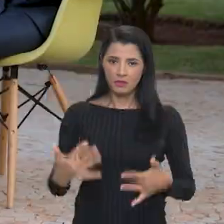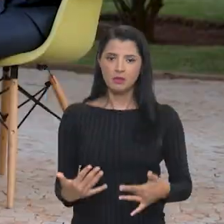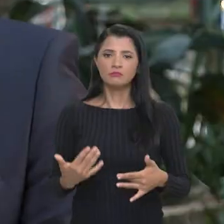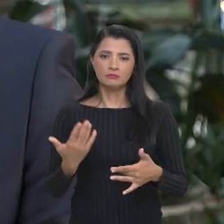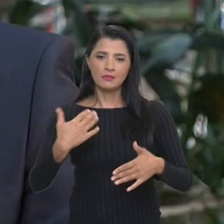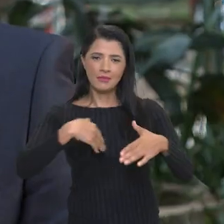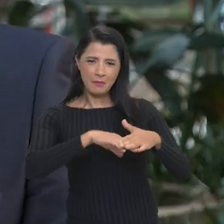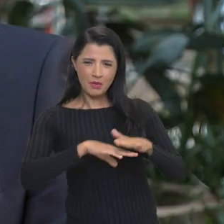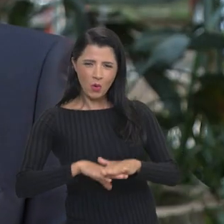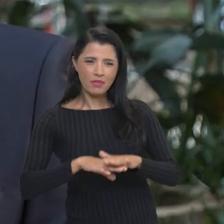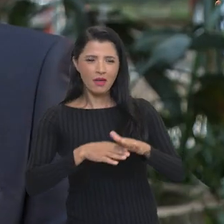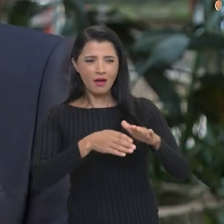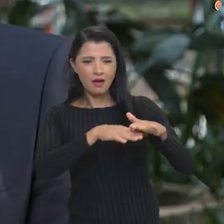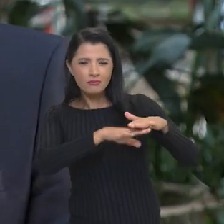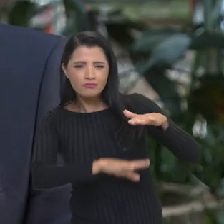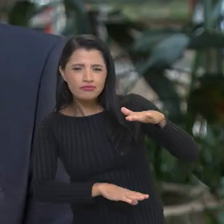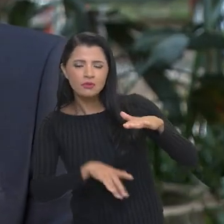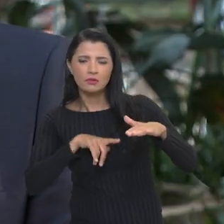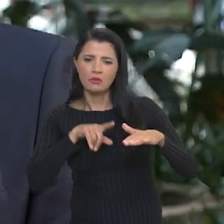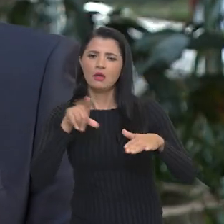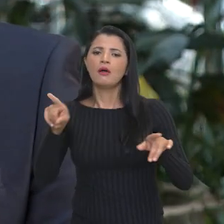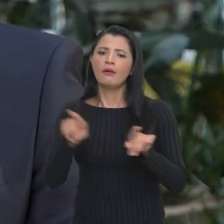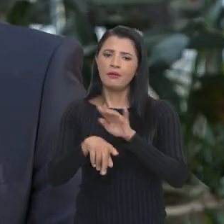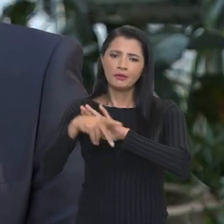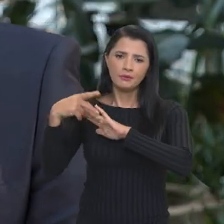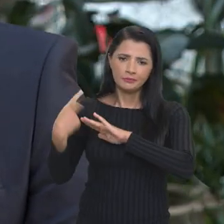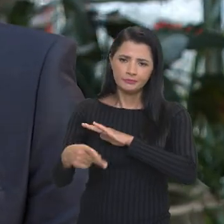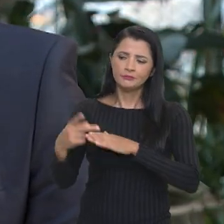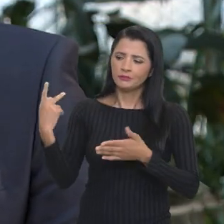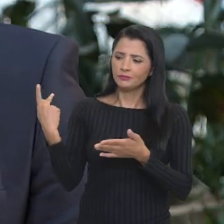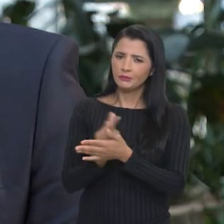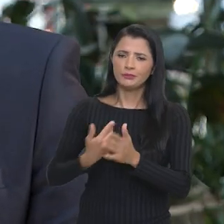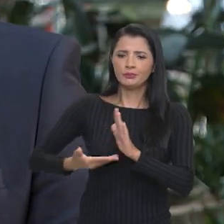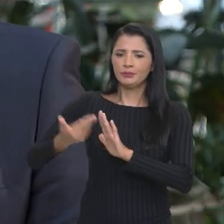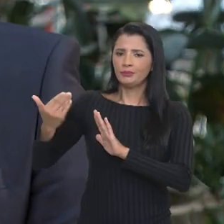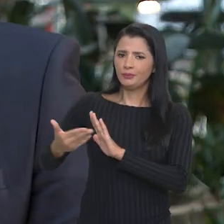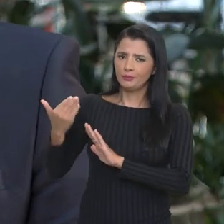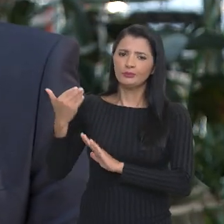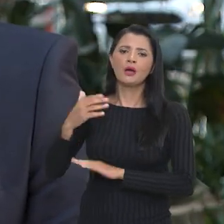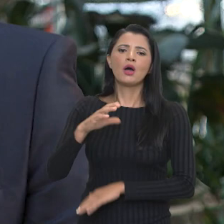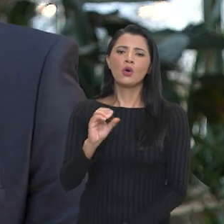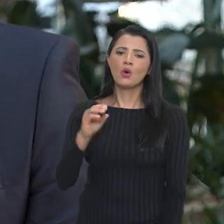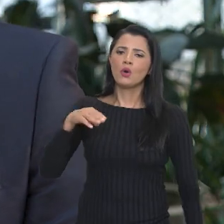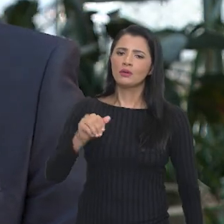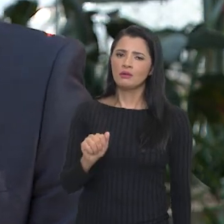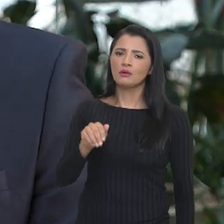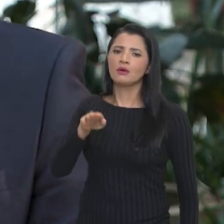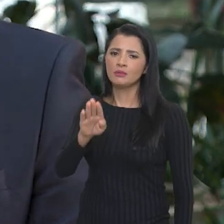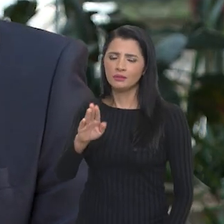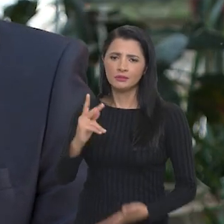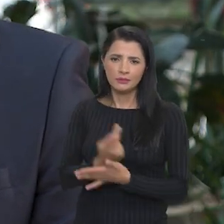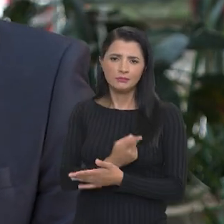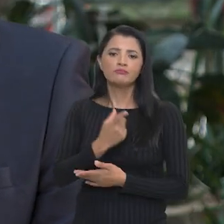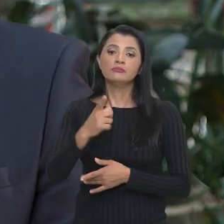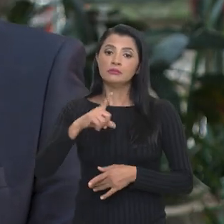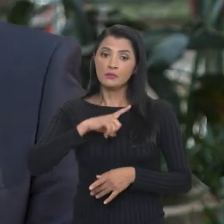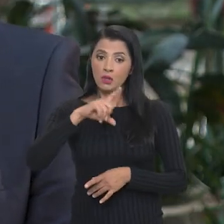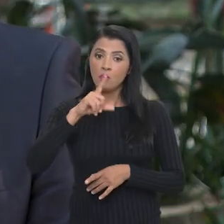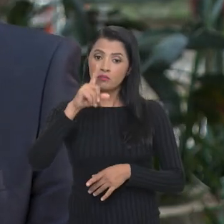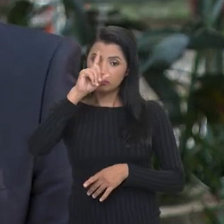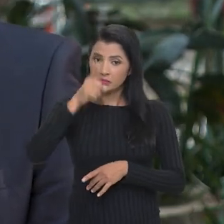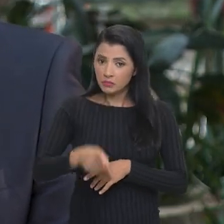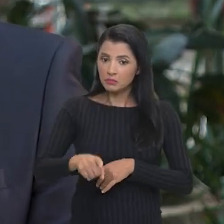sucateamento que vinha a companhia, a Conab. Então, tem uma determinação do presidente Lula de voltar à política de estoques